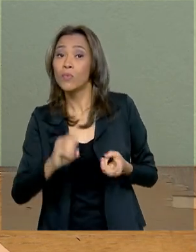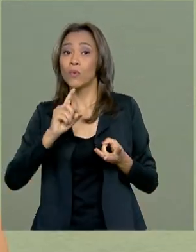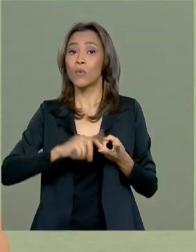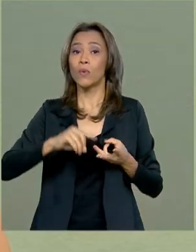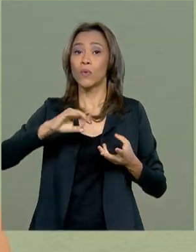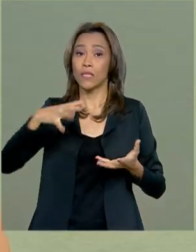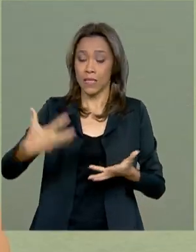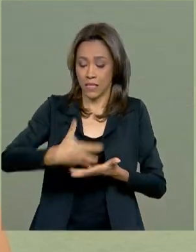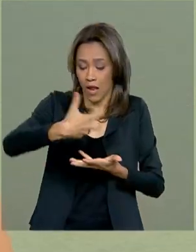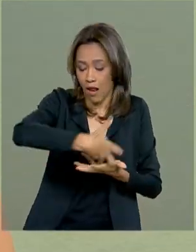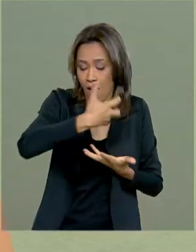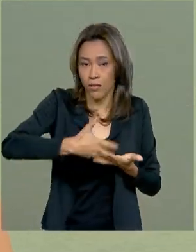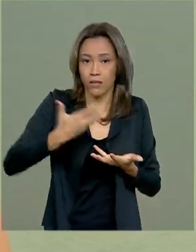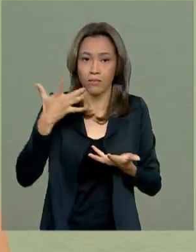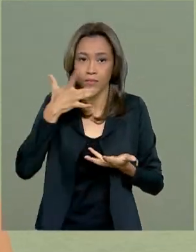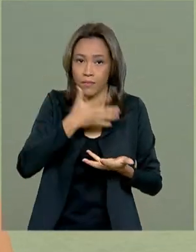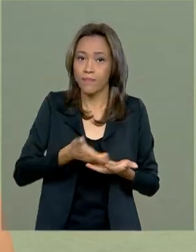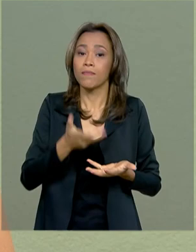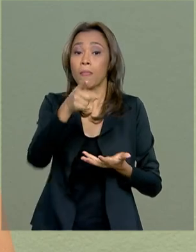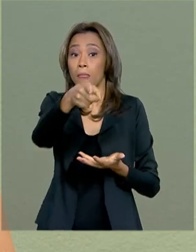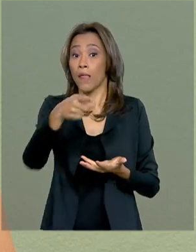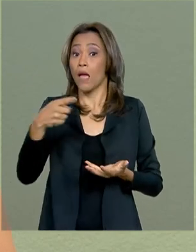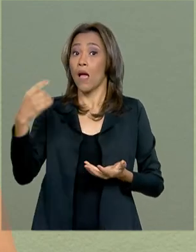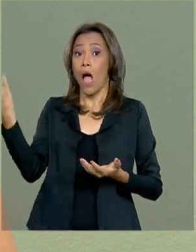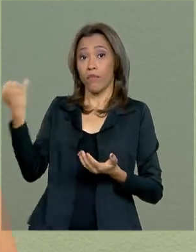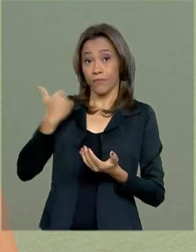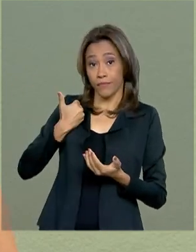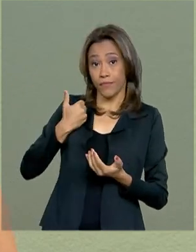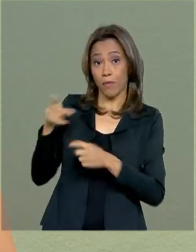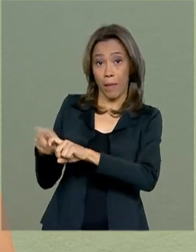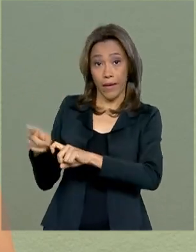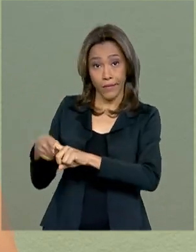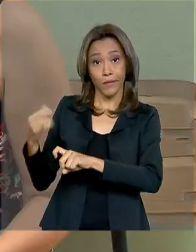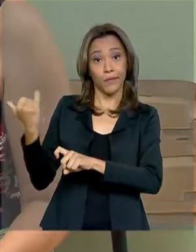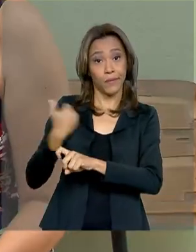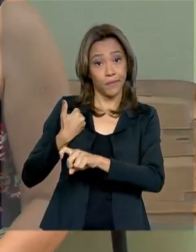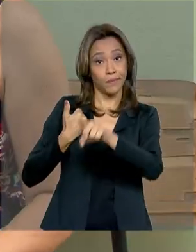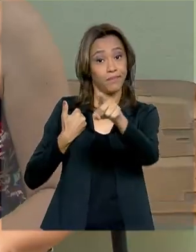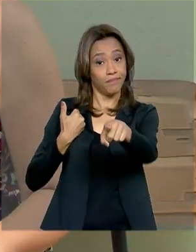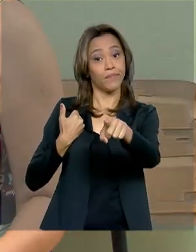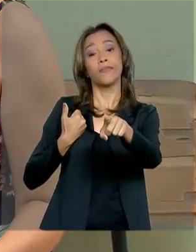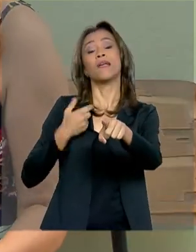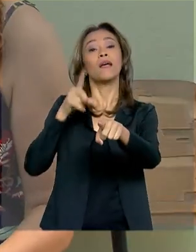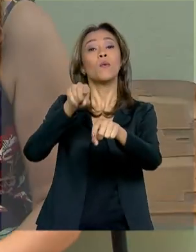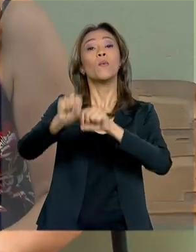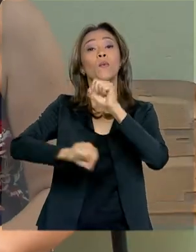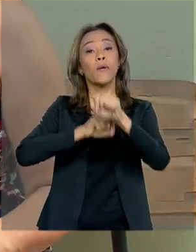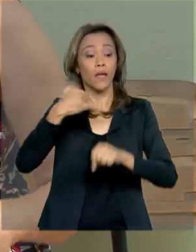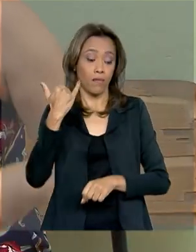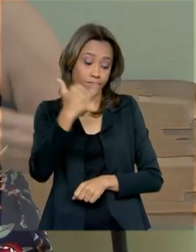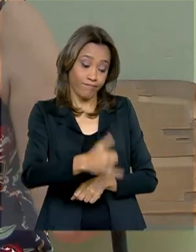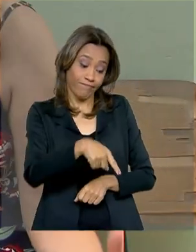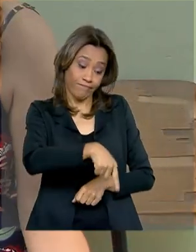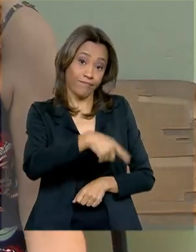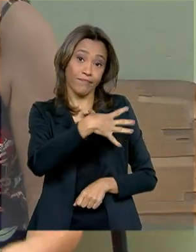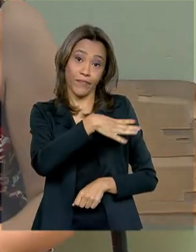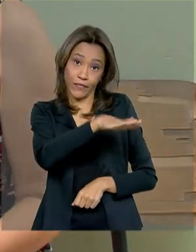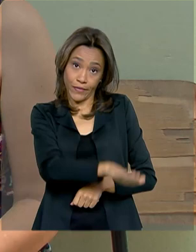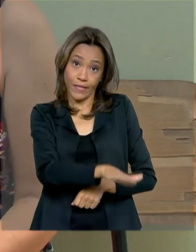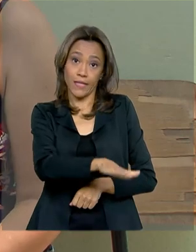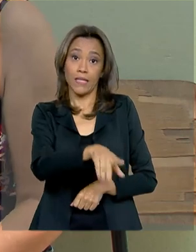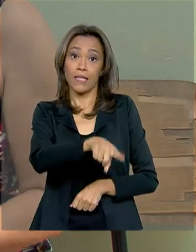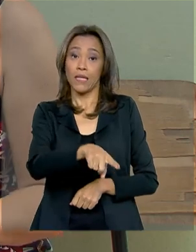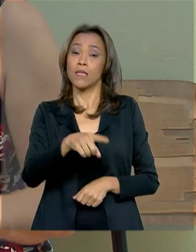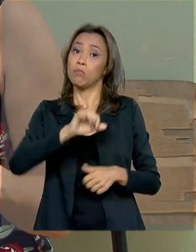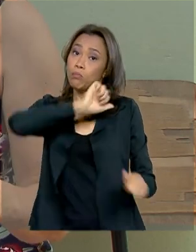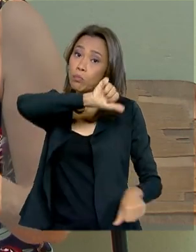A mãe da Mariana foi alertada por médicos do Sistema Único de Saúde sobre a obesidade da pequena e não tardou em